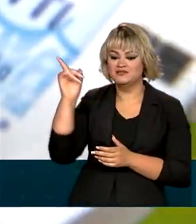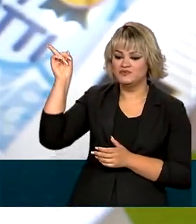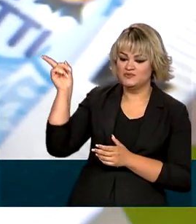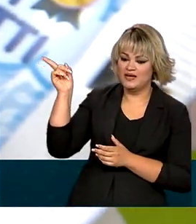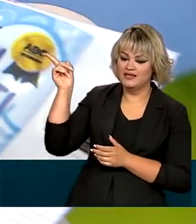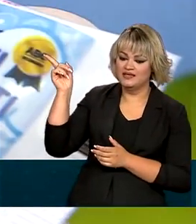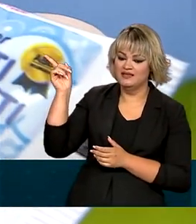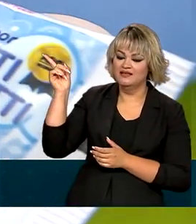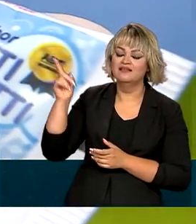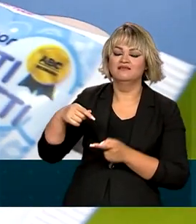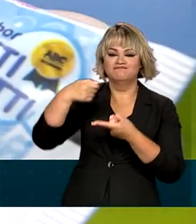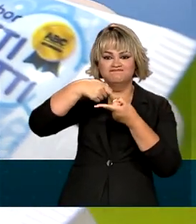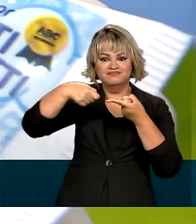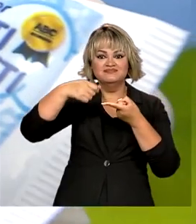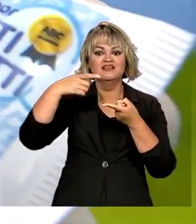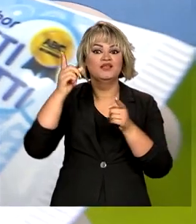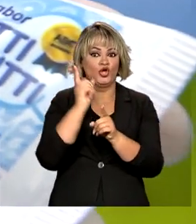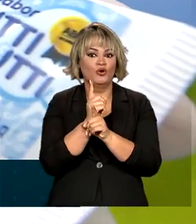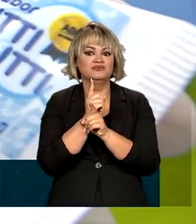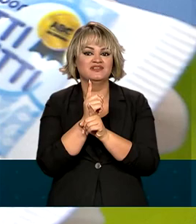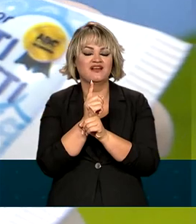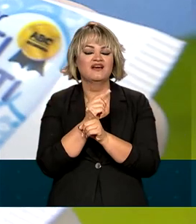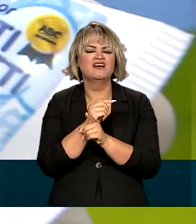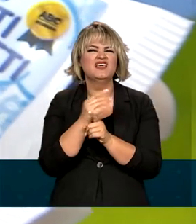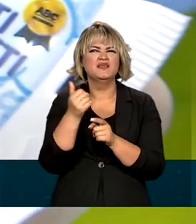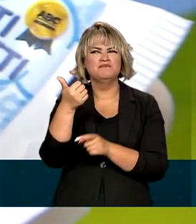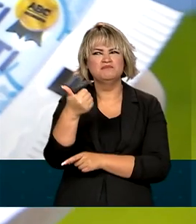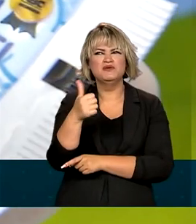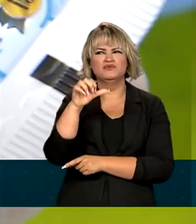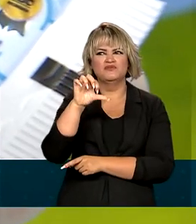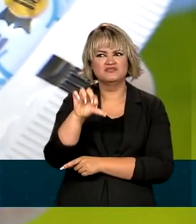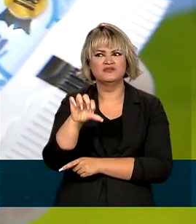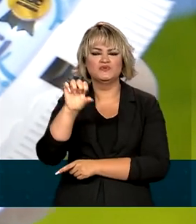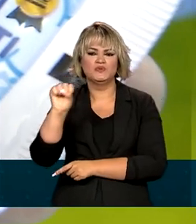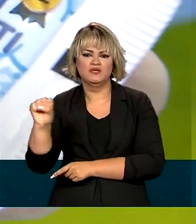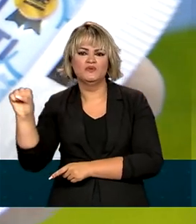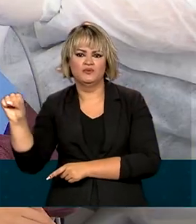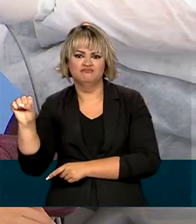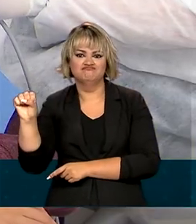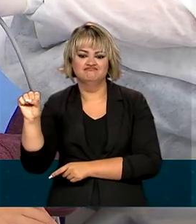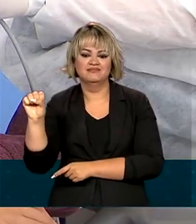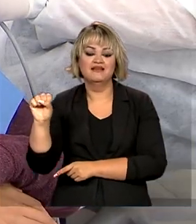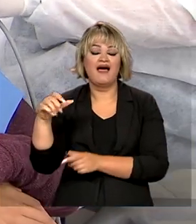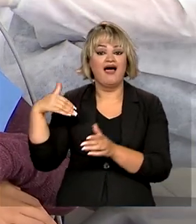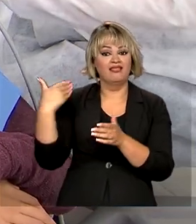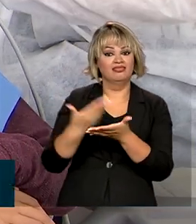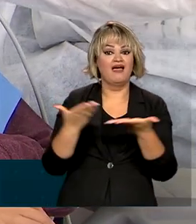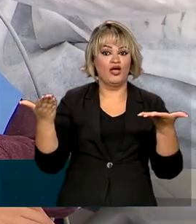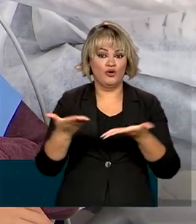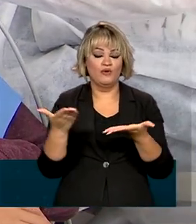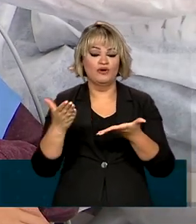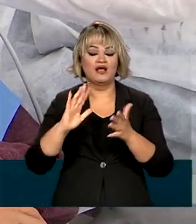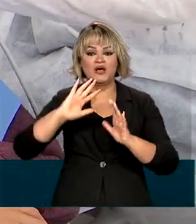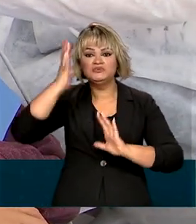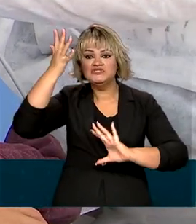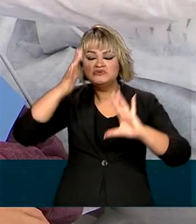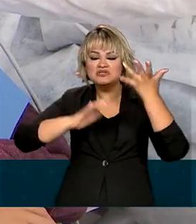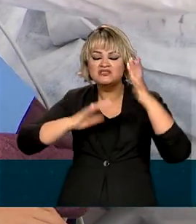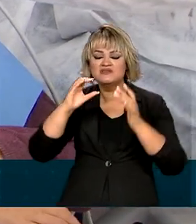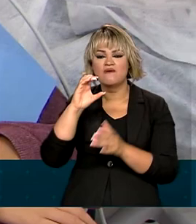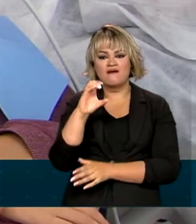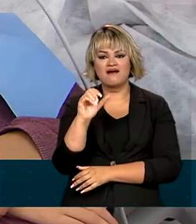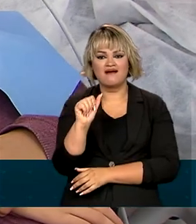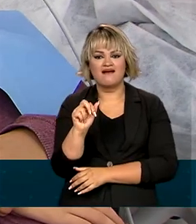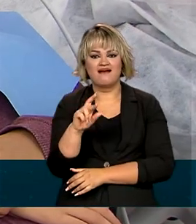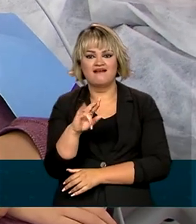incorporado na pasta de dente a partir de 1988. De lá para cá, a incidência de cárie vem